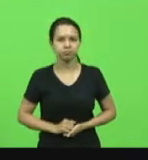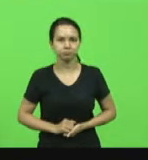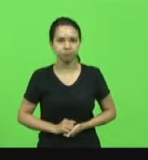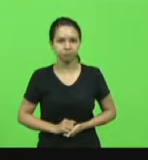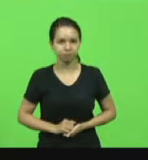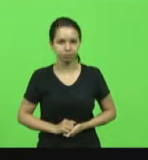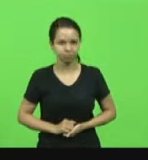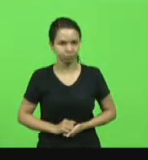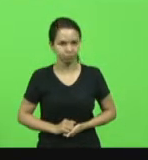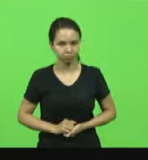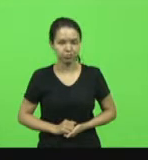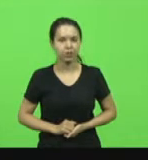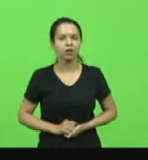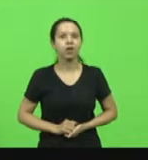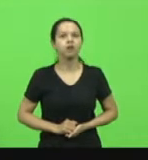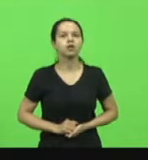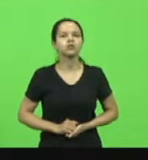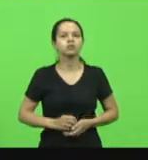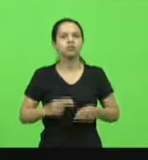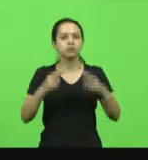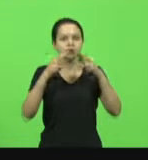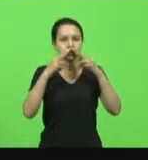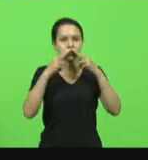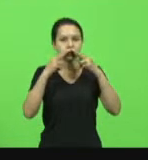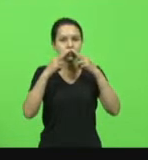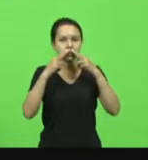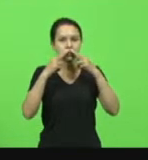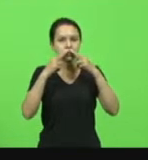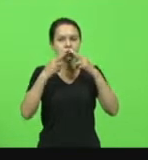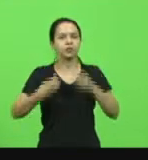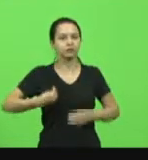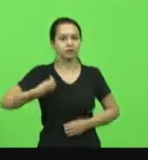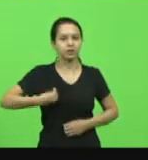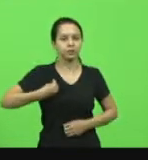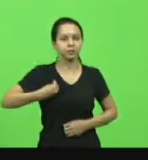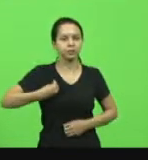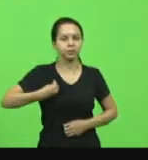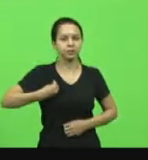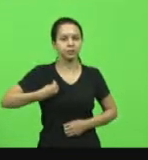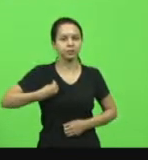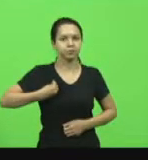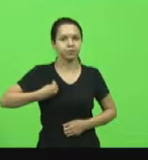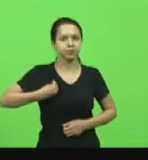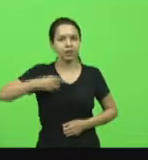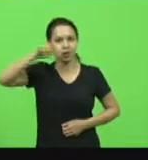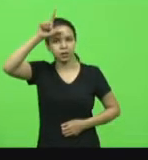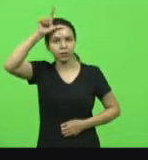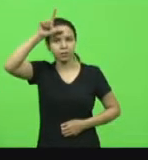Deputado Romildo Titom. Presente, senhor presidente. Deputado Sargento Lima.